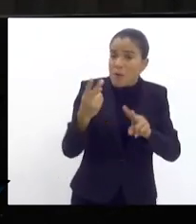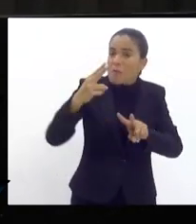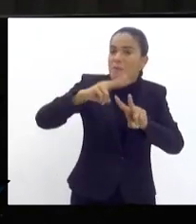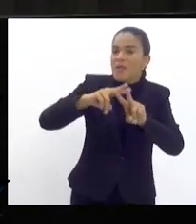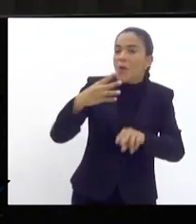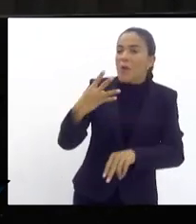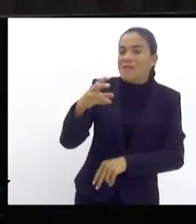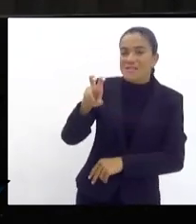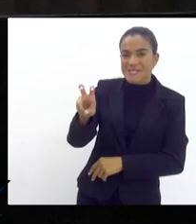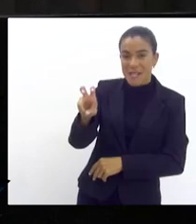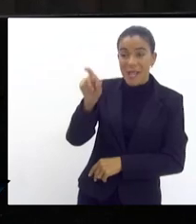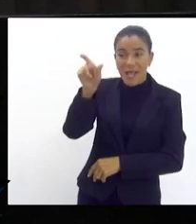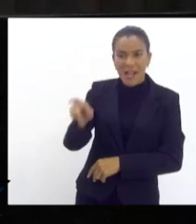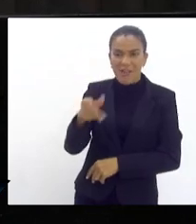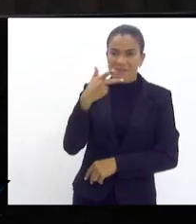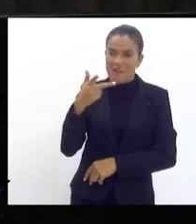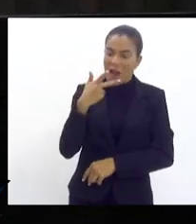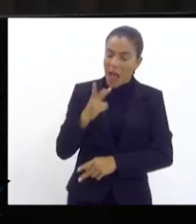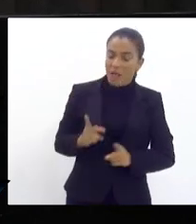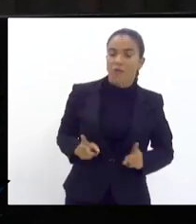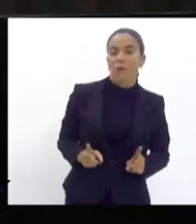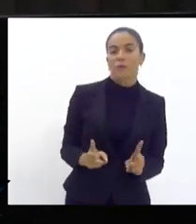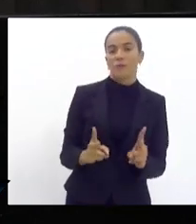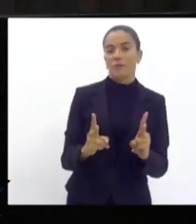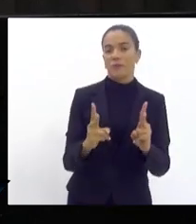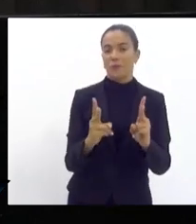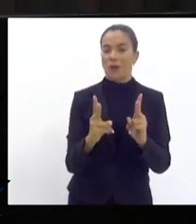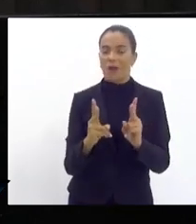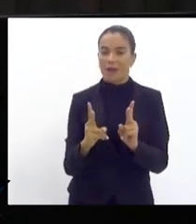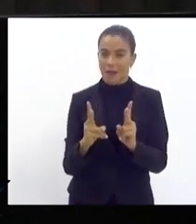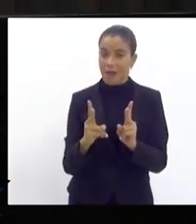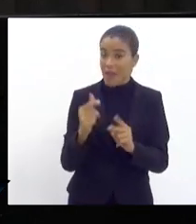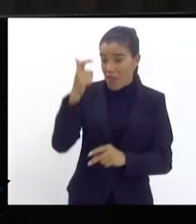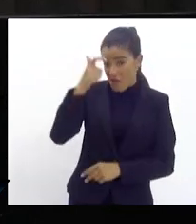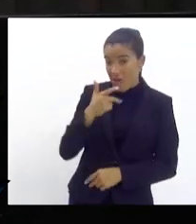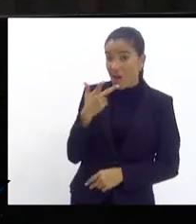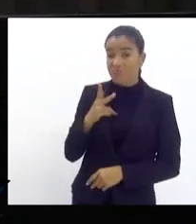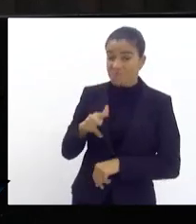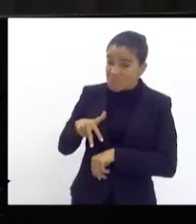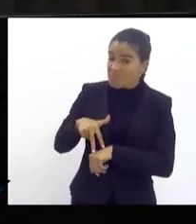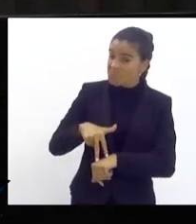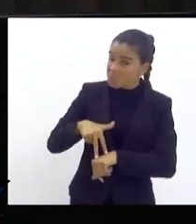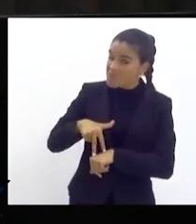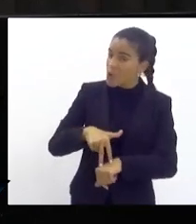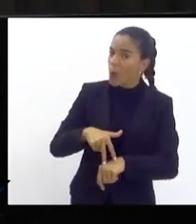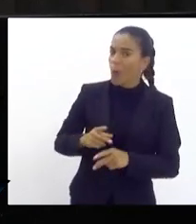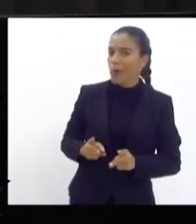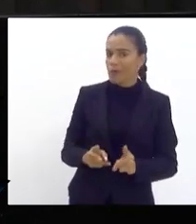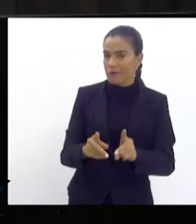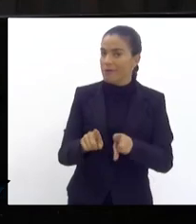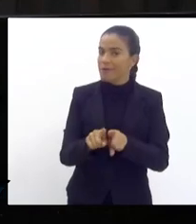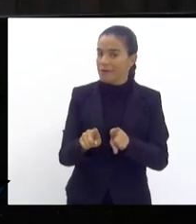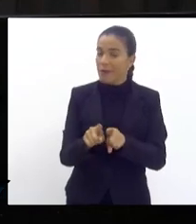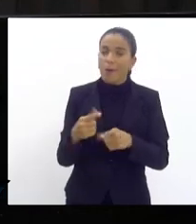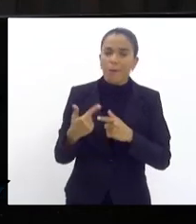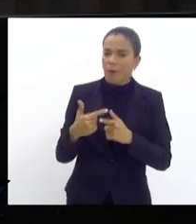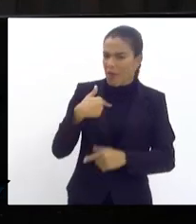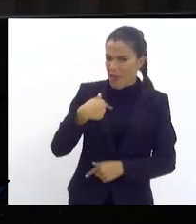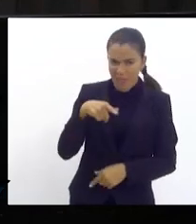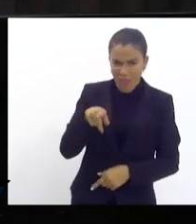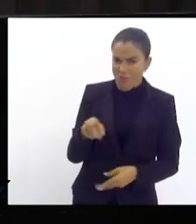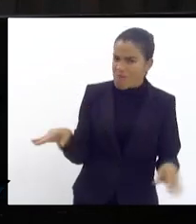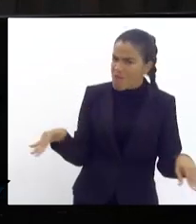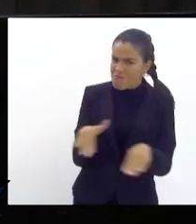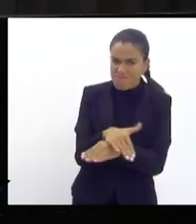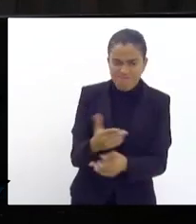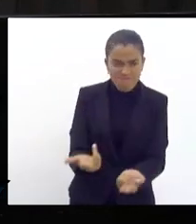45 que ele diz que a saga continua mas eu digo que a resistência aqui também continua porque não vou abaixar não vou